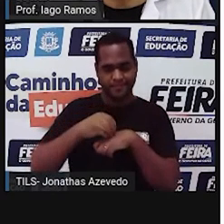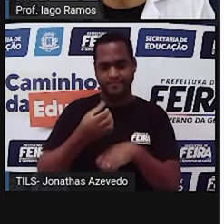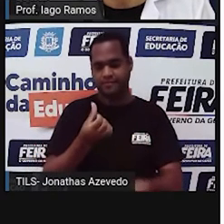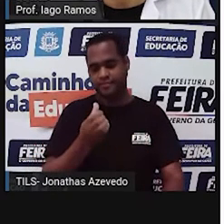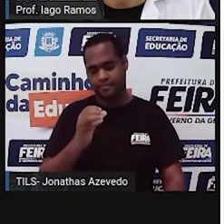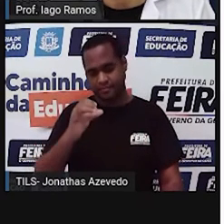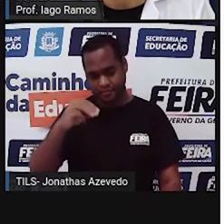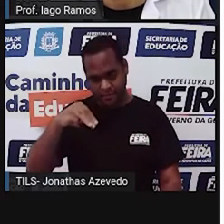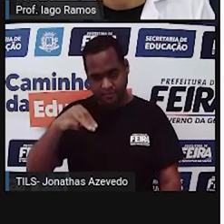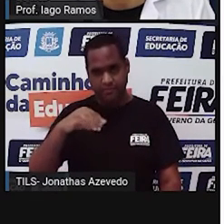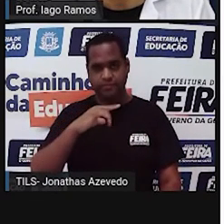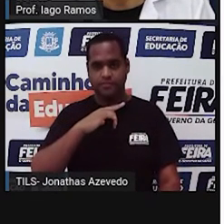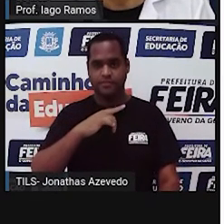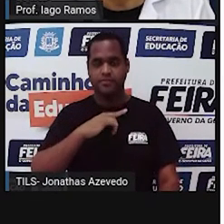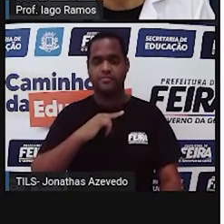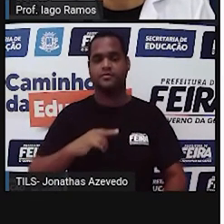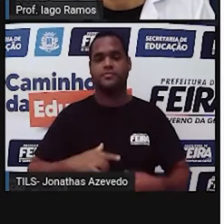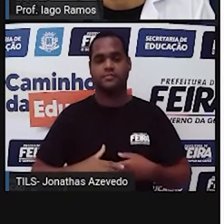comprimento,